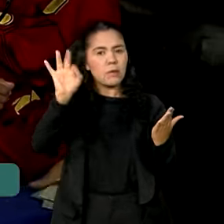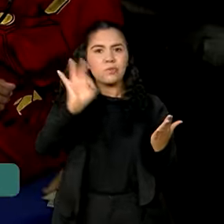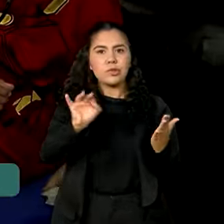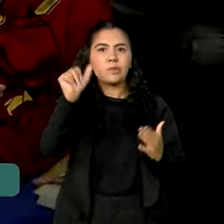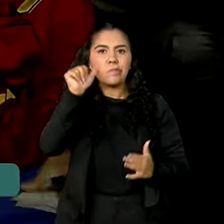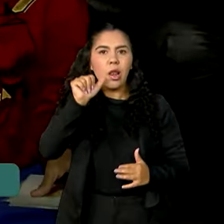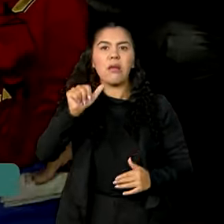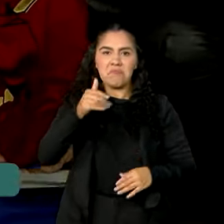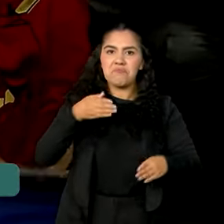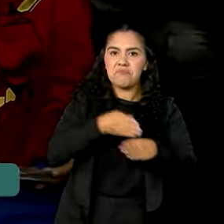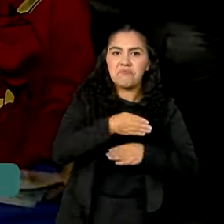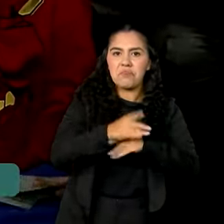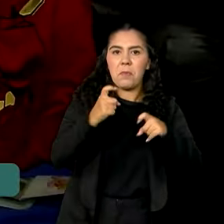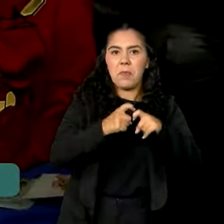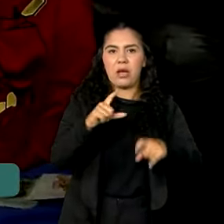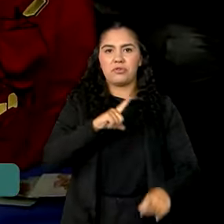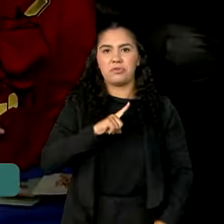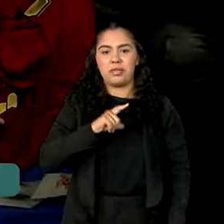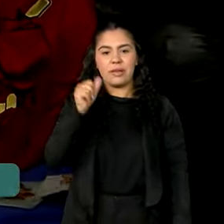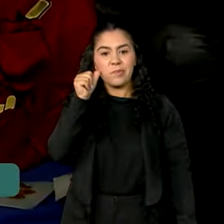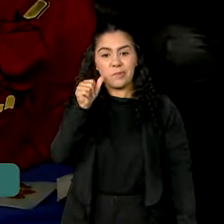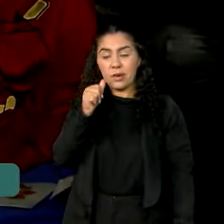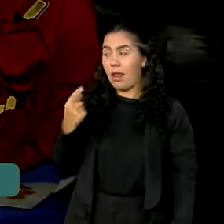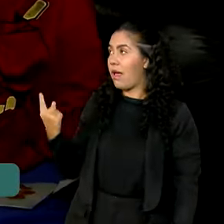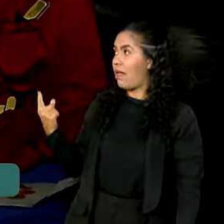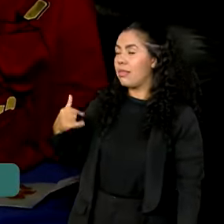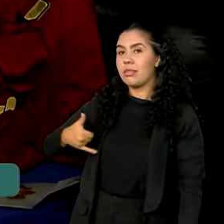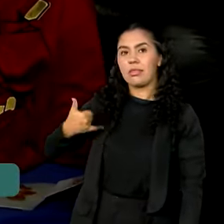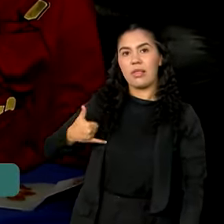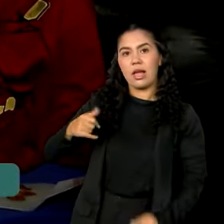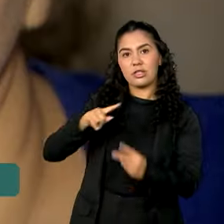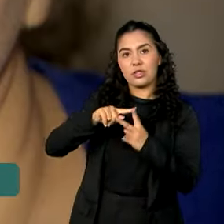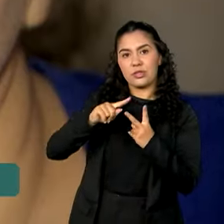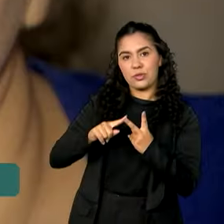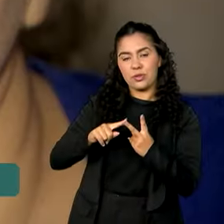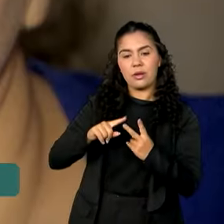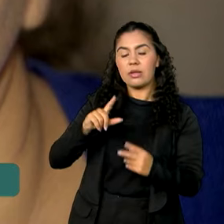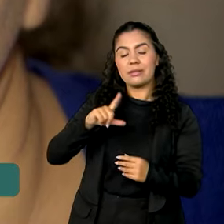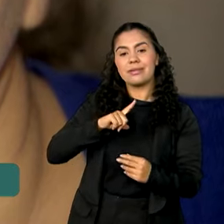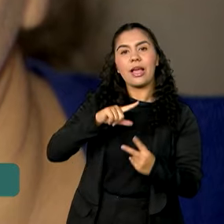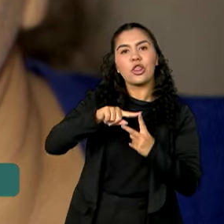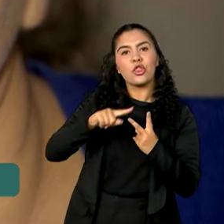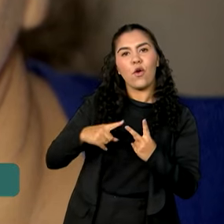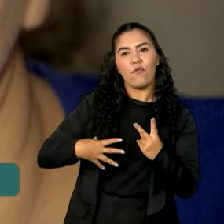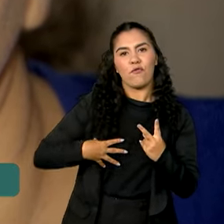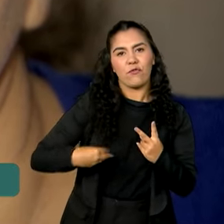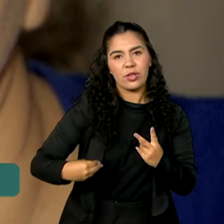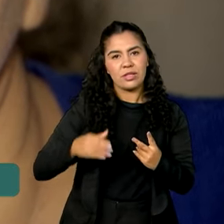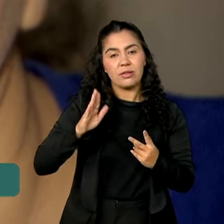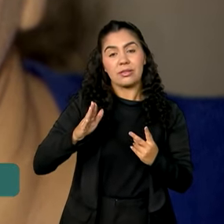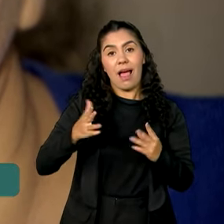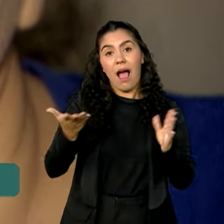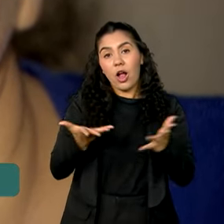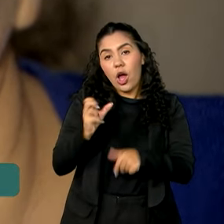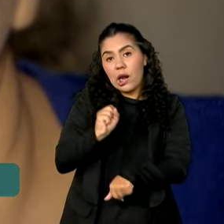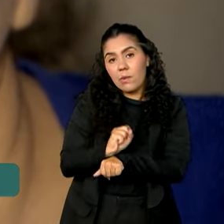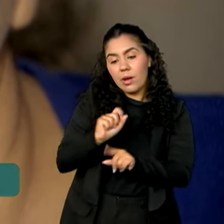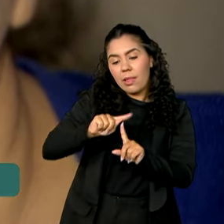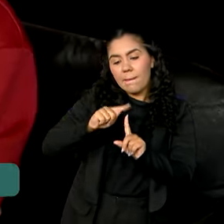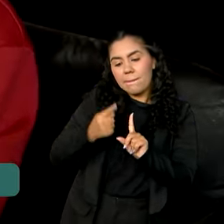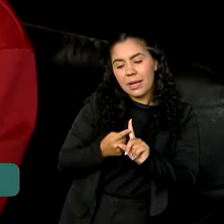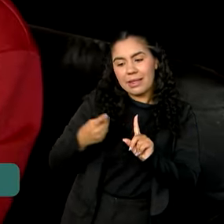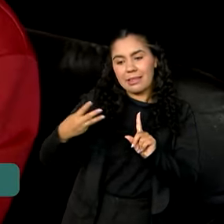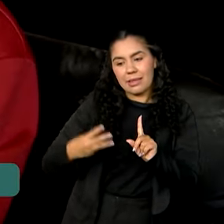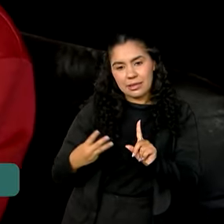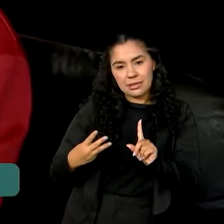Luana tem dois filhos e espera o terceiro. Na casa dela, atualmente, só o marido trabalha. Luana